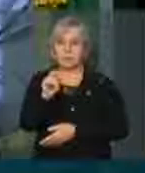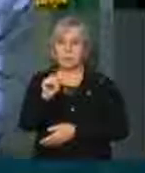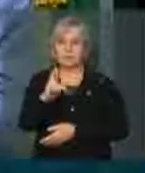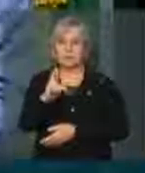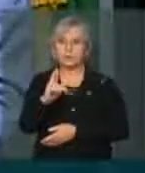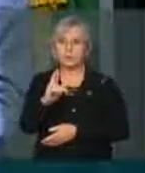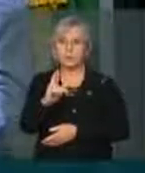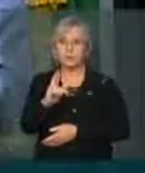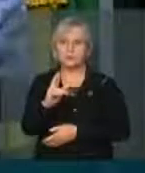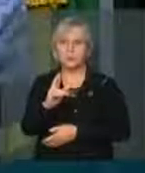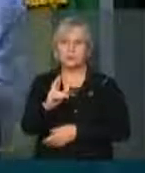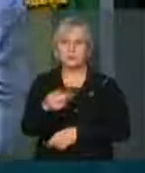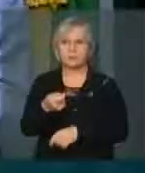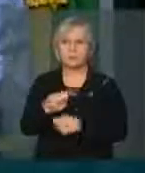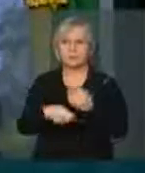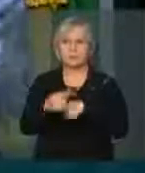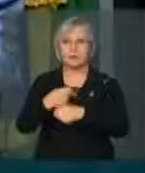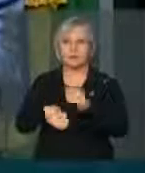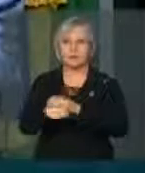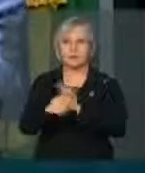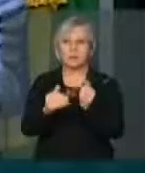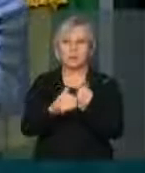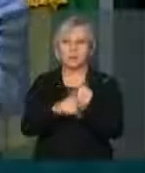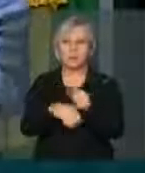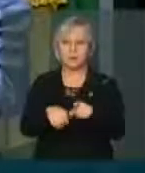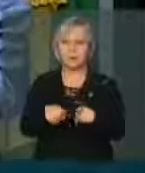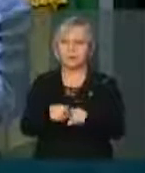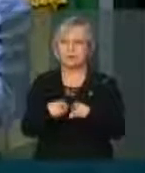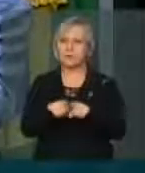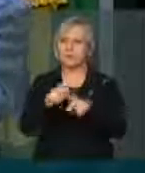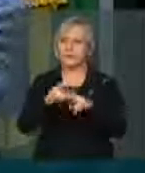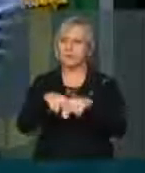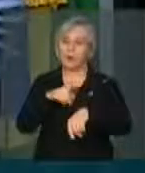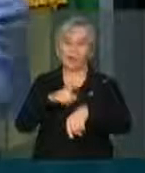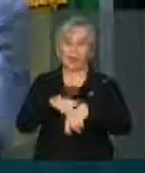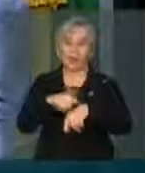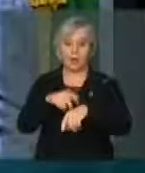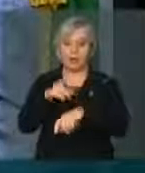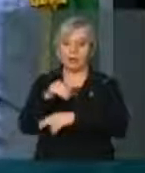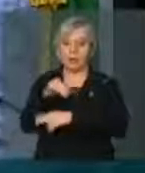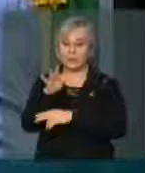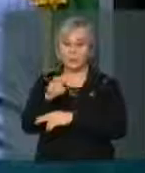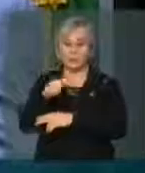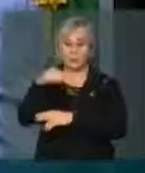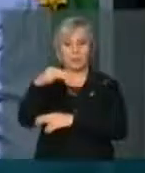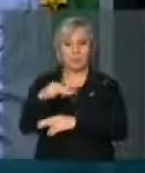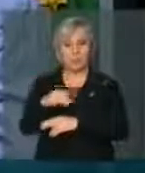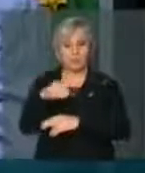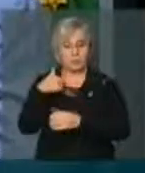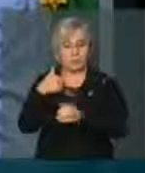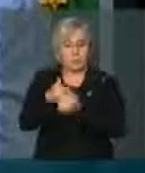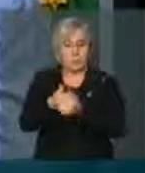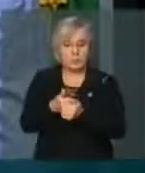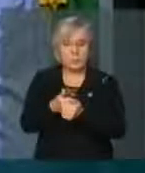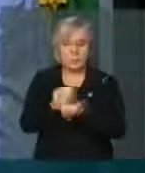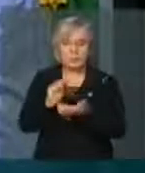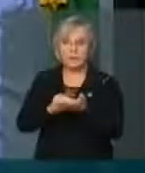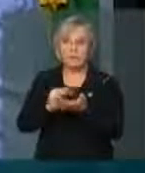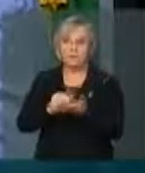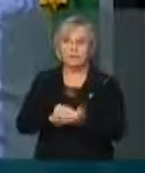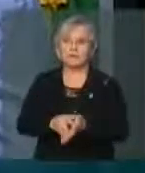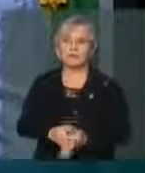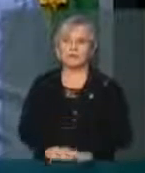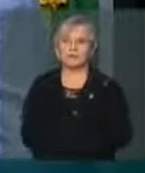preços elevados, porque a data se aproximava e faltou o produto no mercado. Portanto,